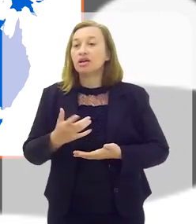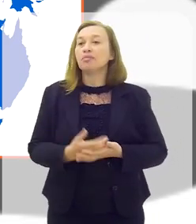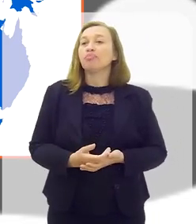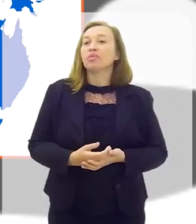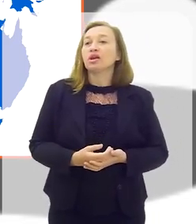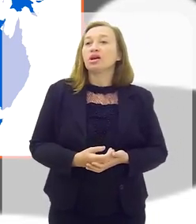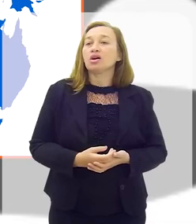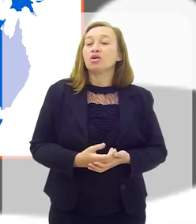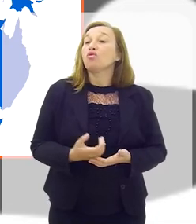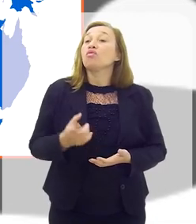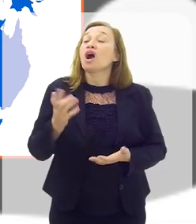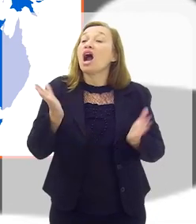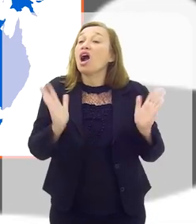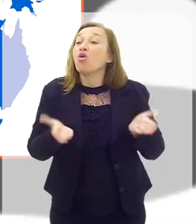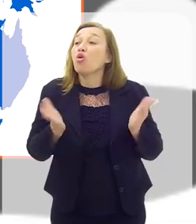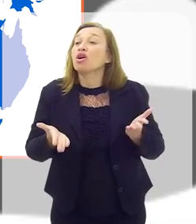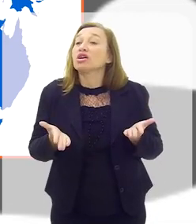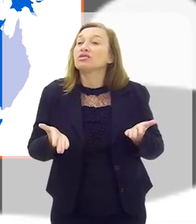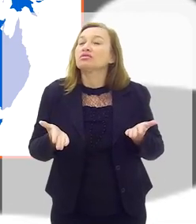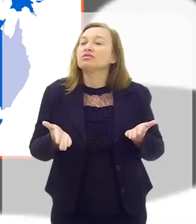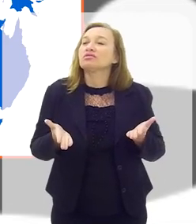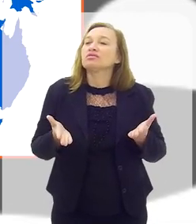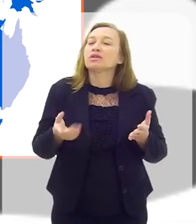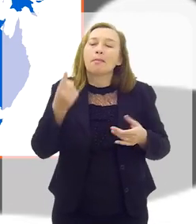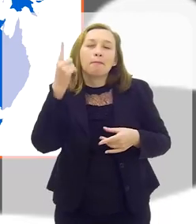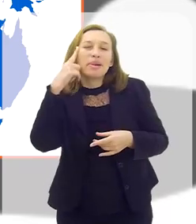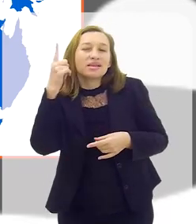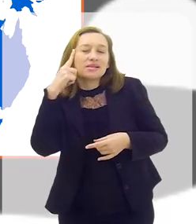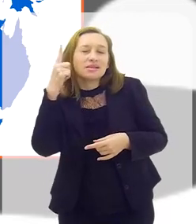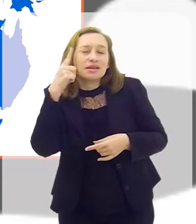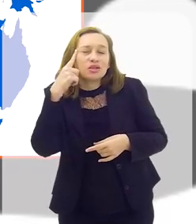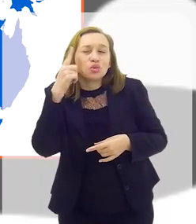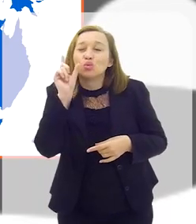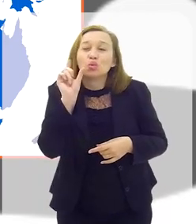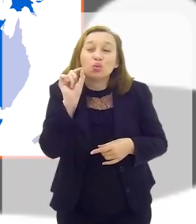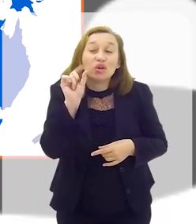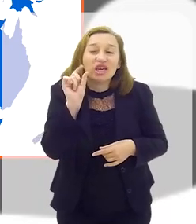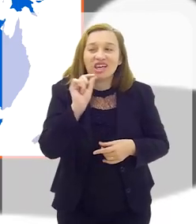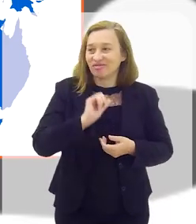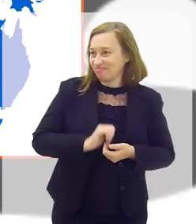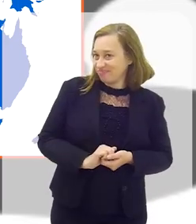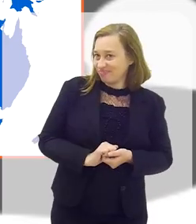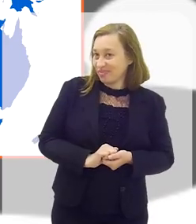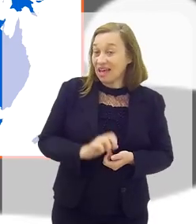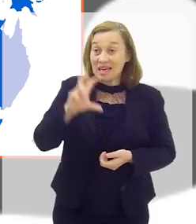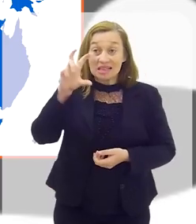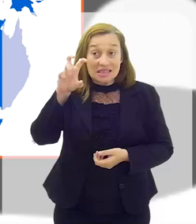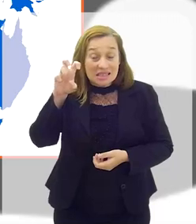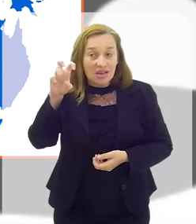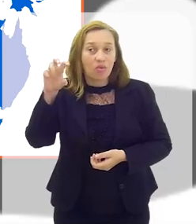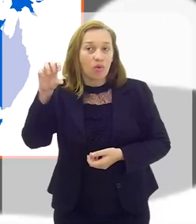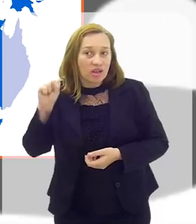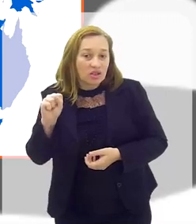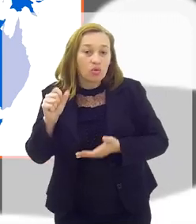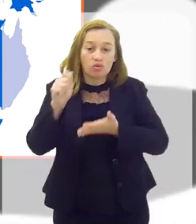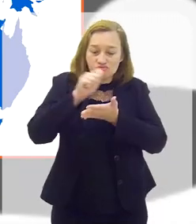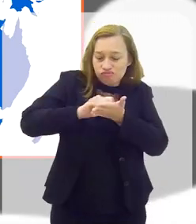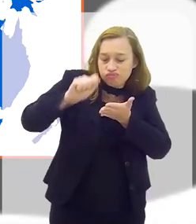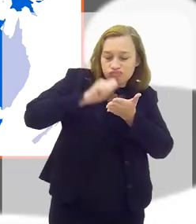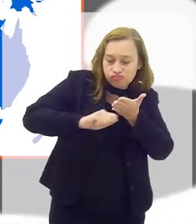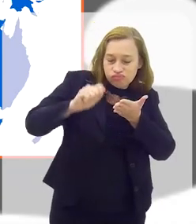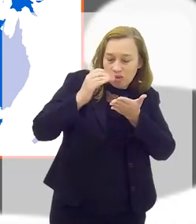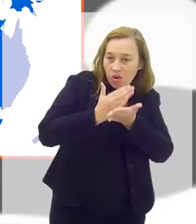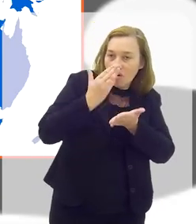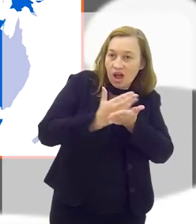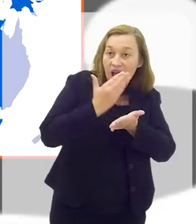Fernandes. E o que você agora está formulando nessa cabeça que eu não para de pensar, com 58 livros escritos,